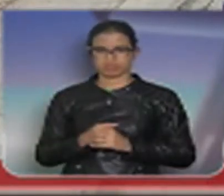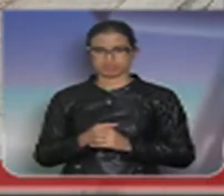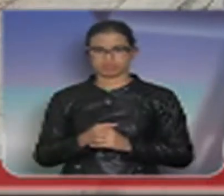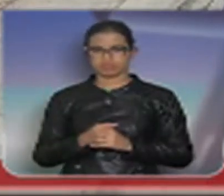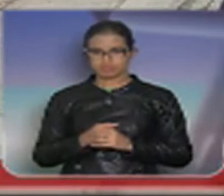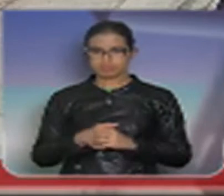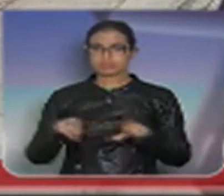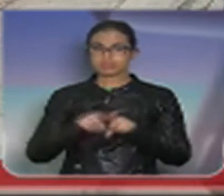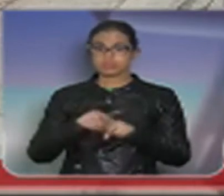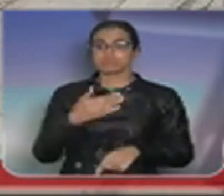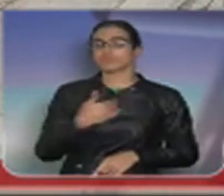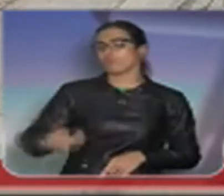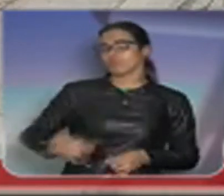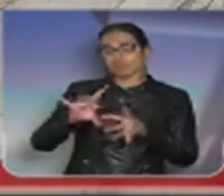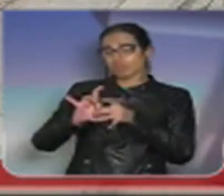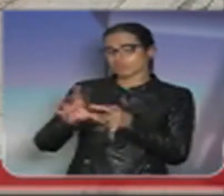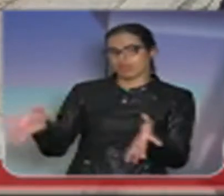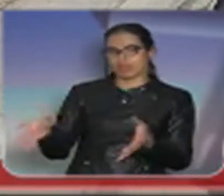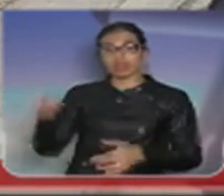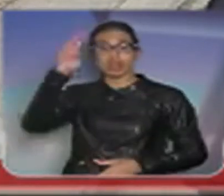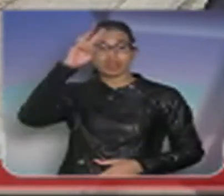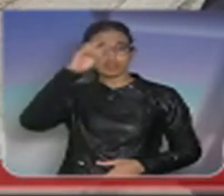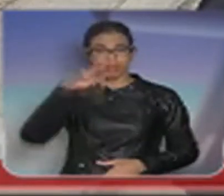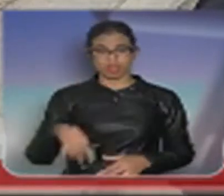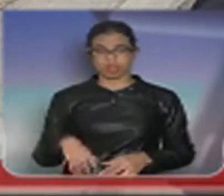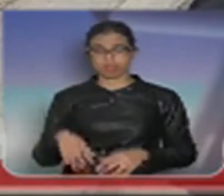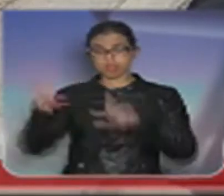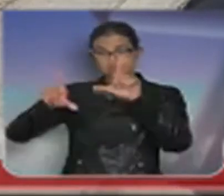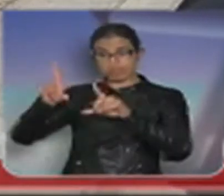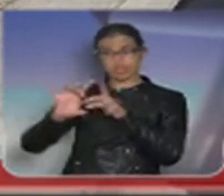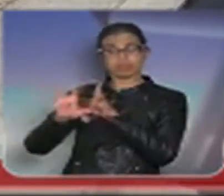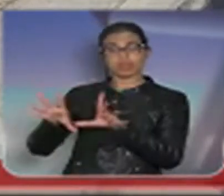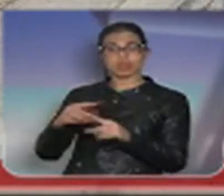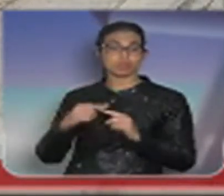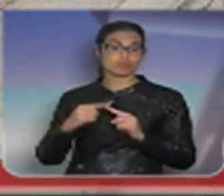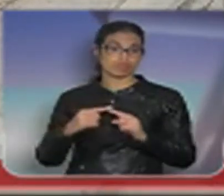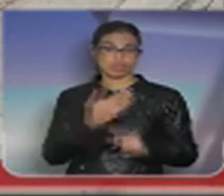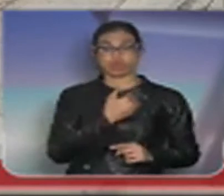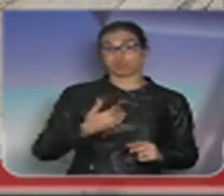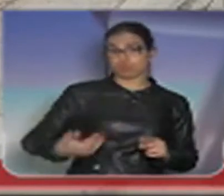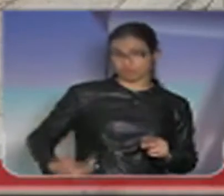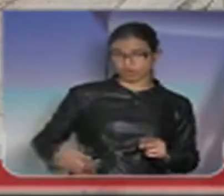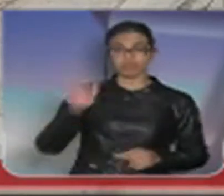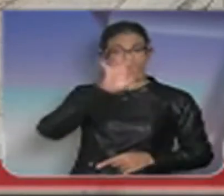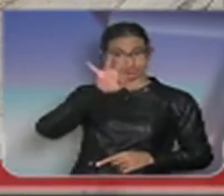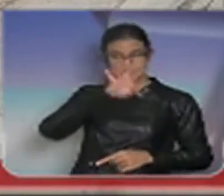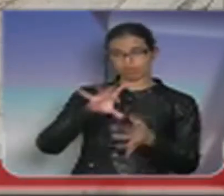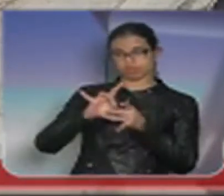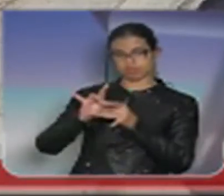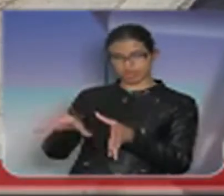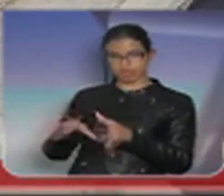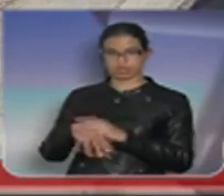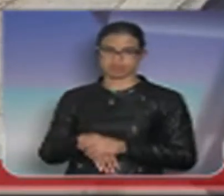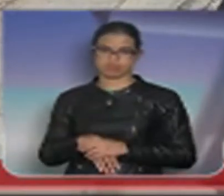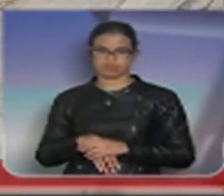governo concede. Eu queria lembrar que a concessão da televisão é uma concessão federal. Por isso que eles ficavam